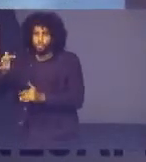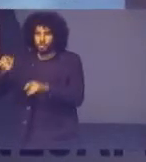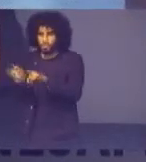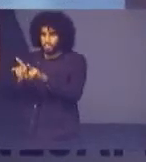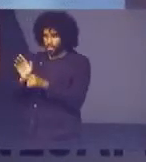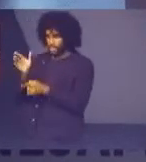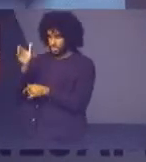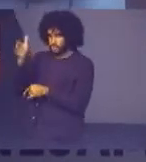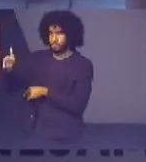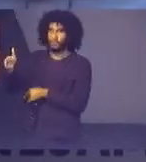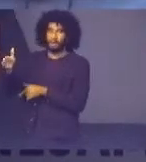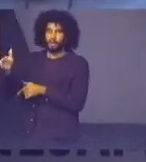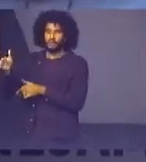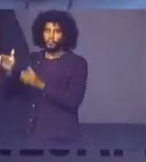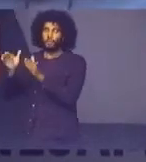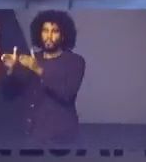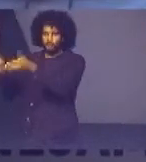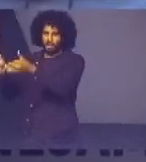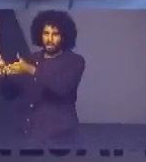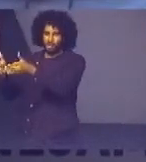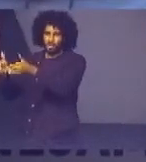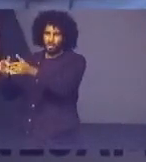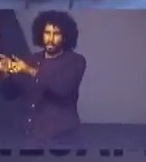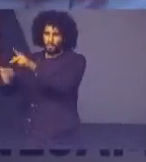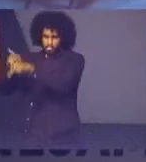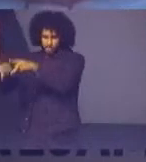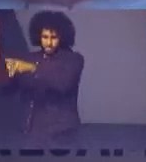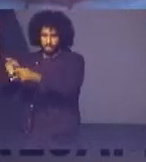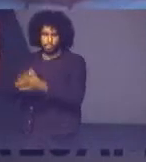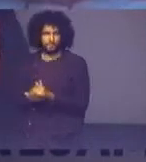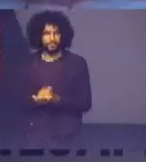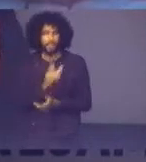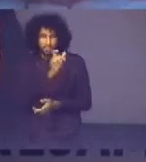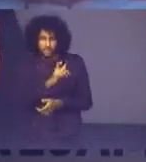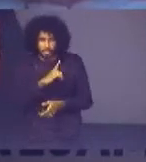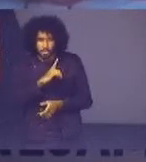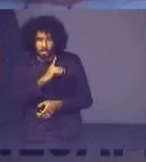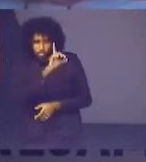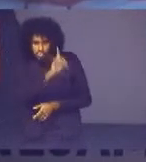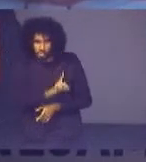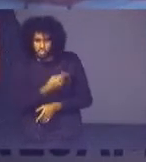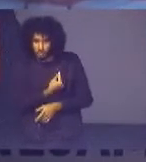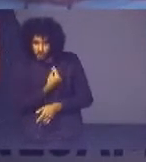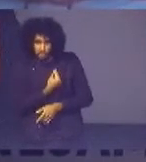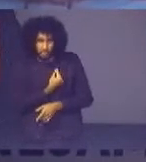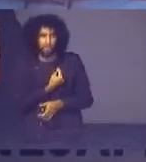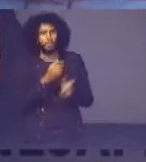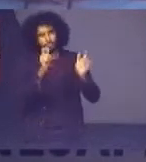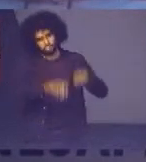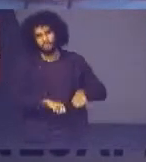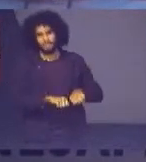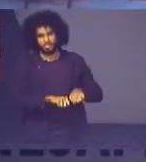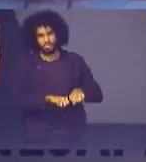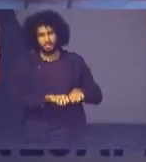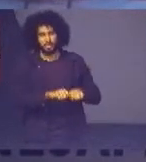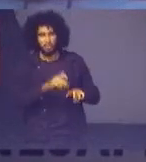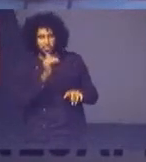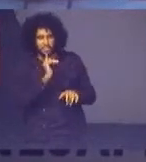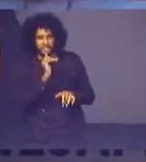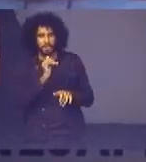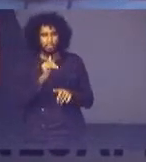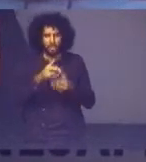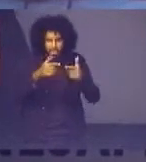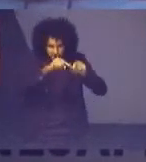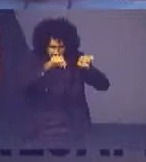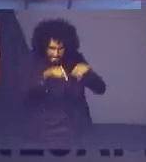a população. Nossos alunos têm a vivência do direito, é o direito vivo que está acontecendo aqui. Então eles transformam os conhecimentos de sala